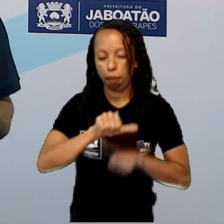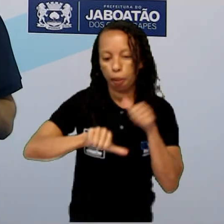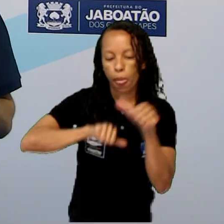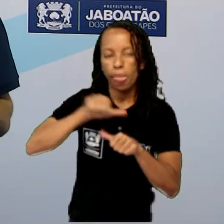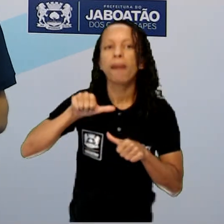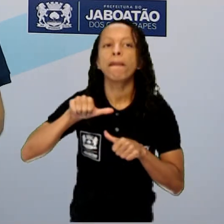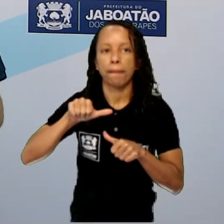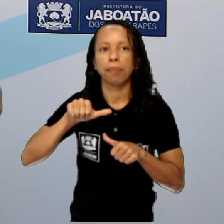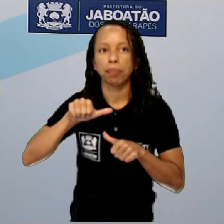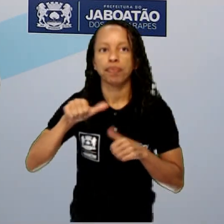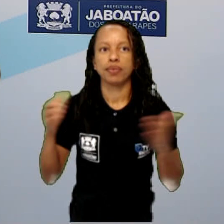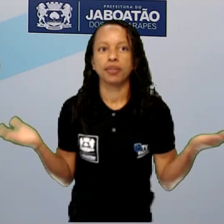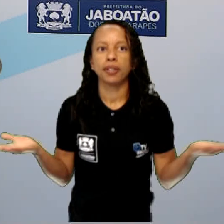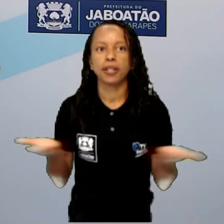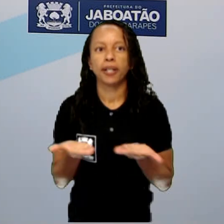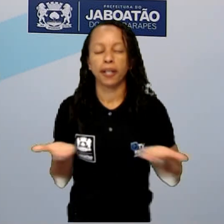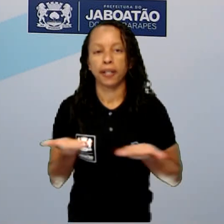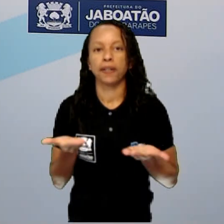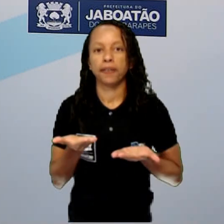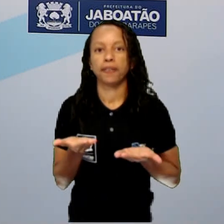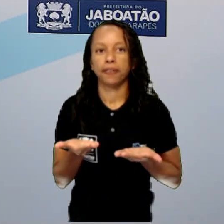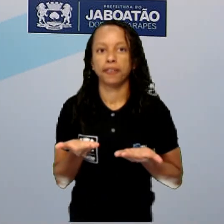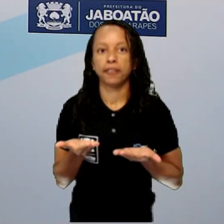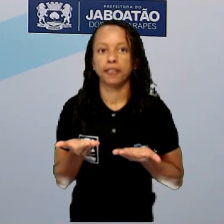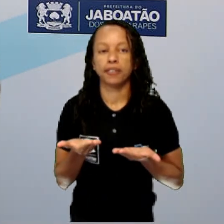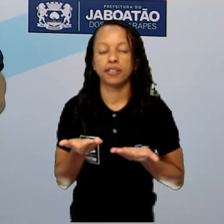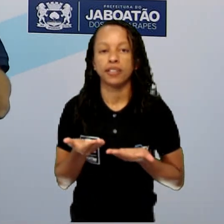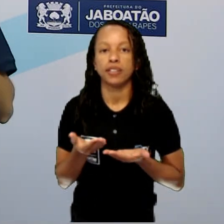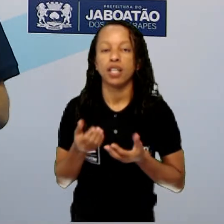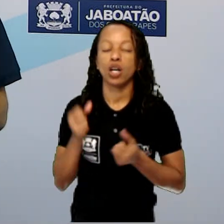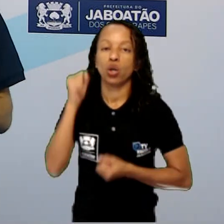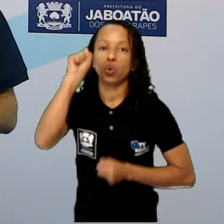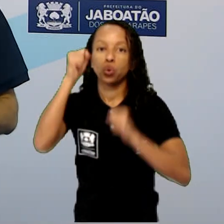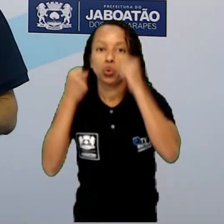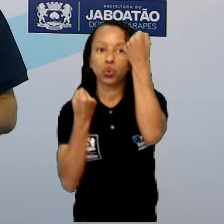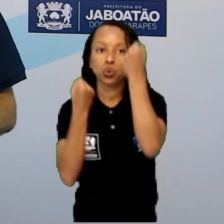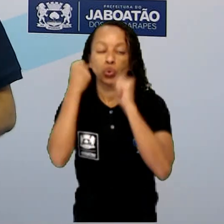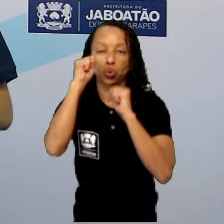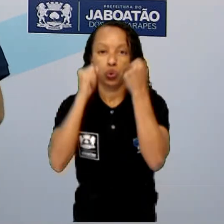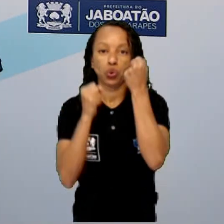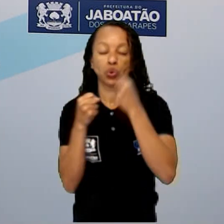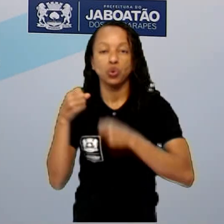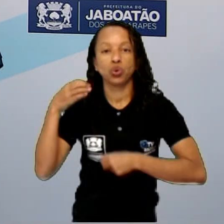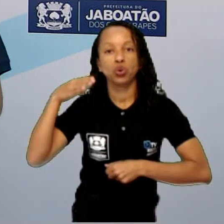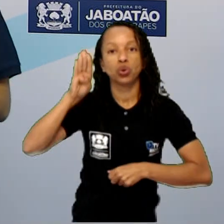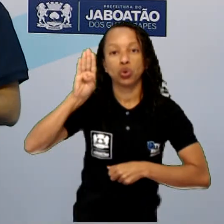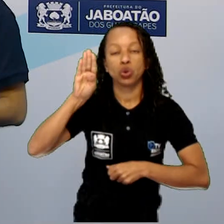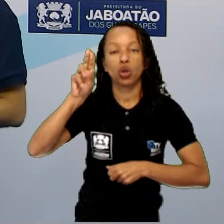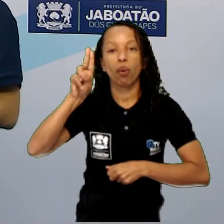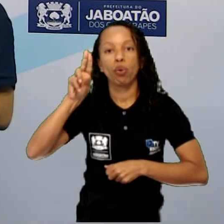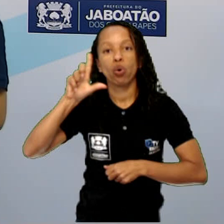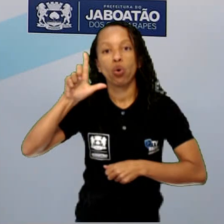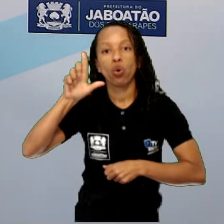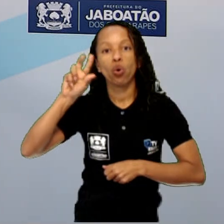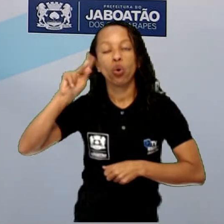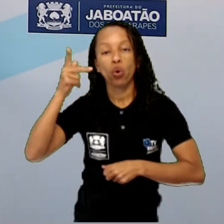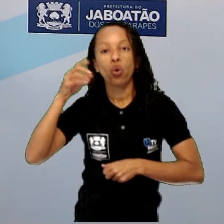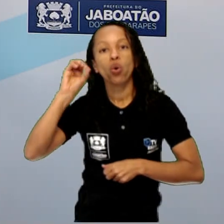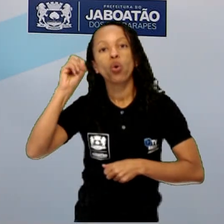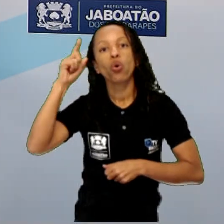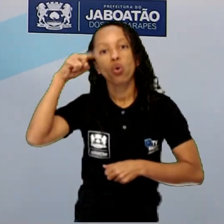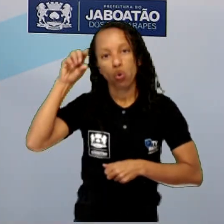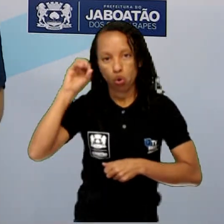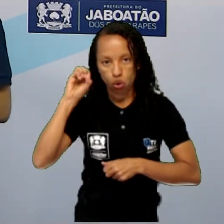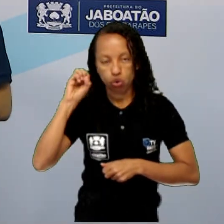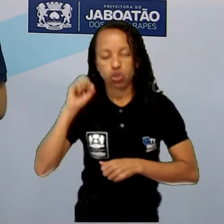engenho é, hoje fica situado na usina Bulhões, que depois de um tempo, né? O casarão, ó, como